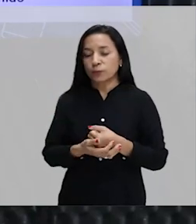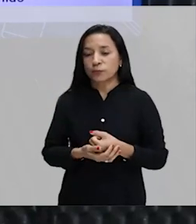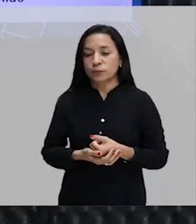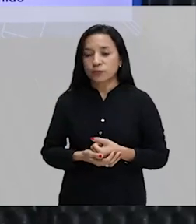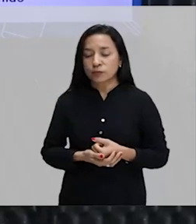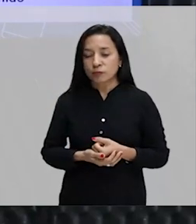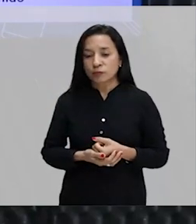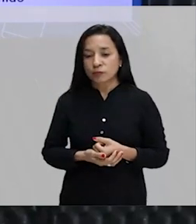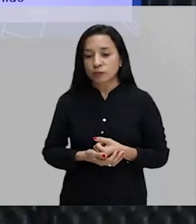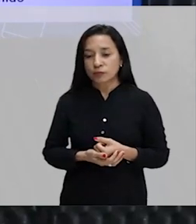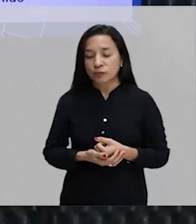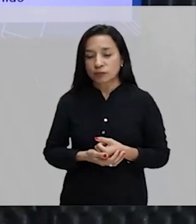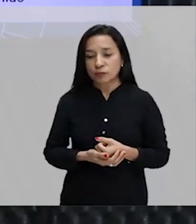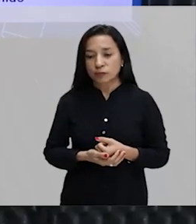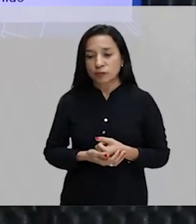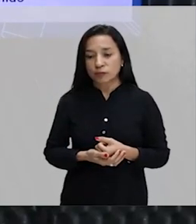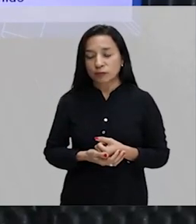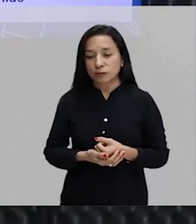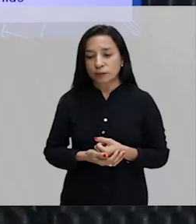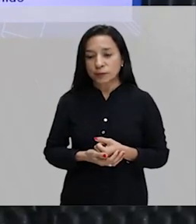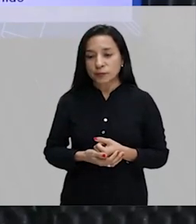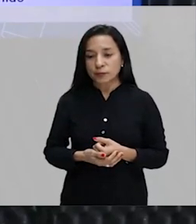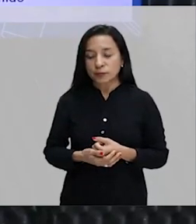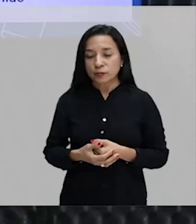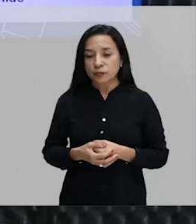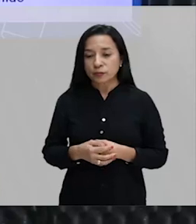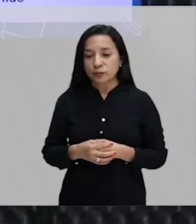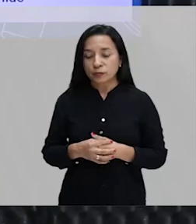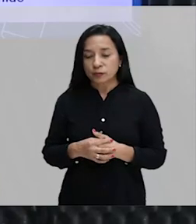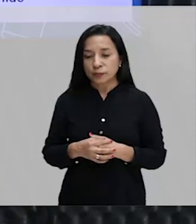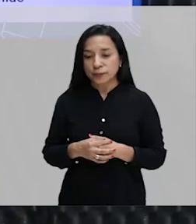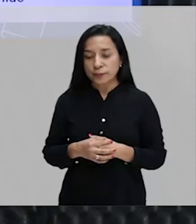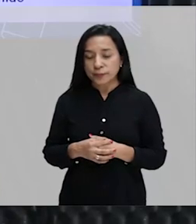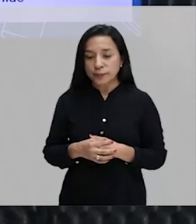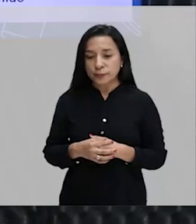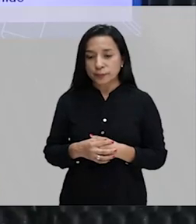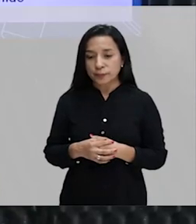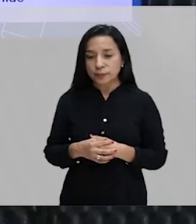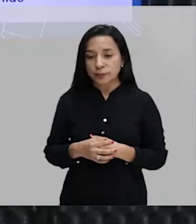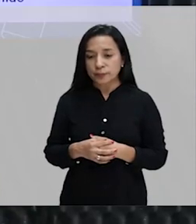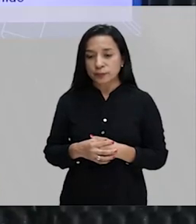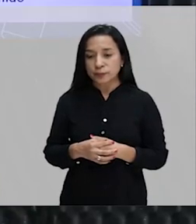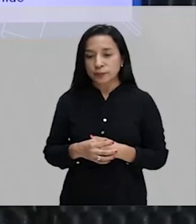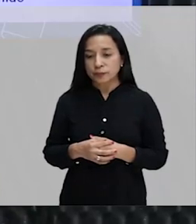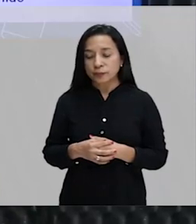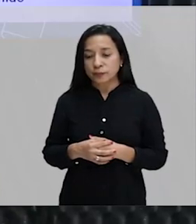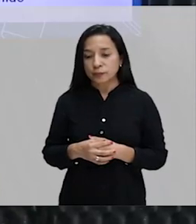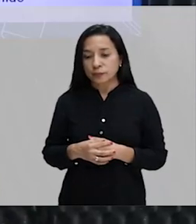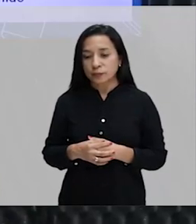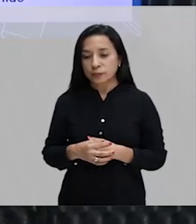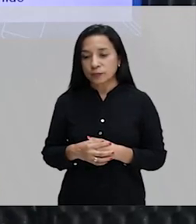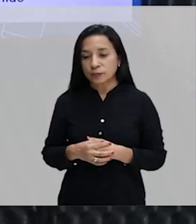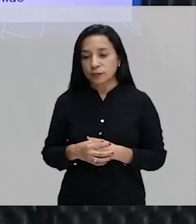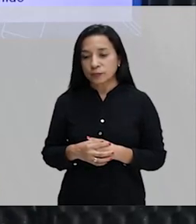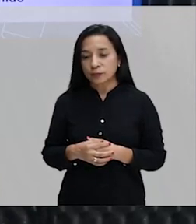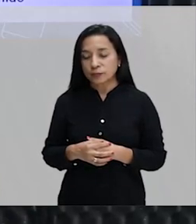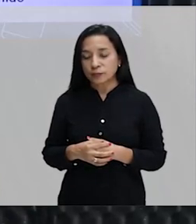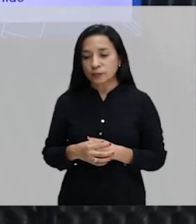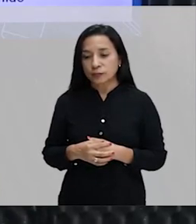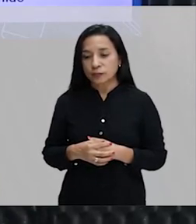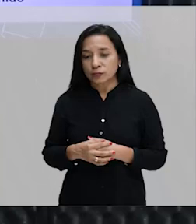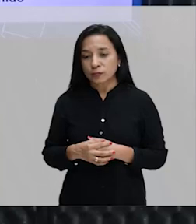tenido nosotros hayamos tenido vosotros hayas tenido